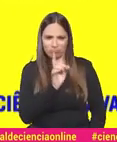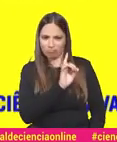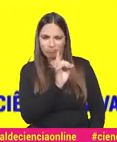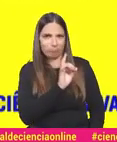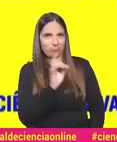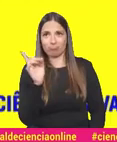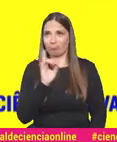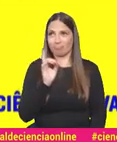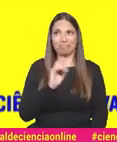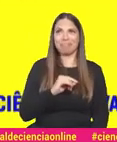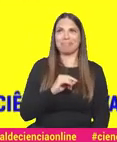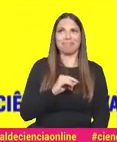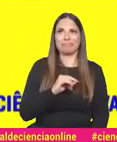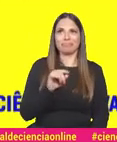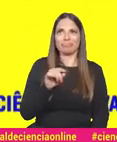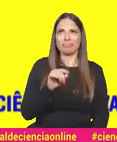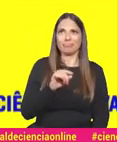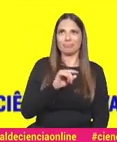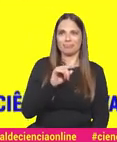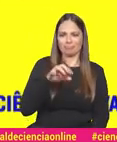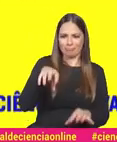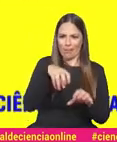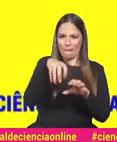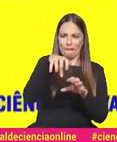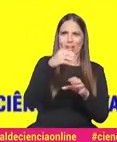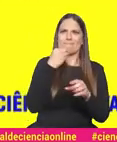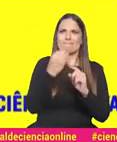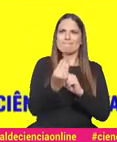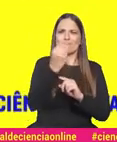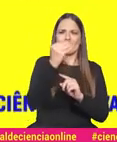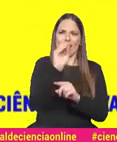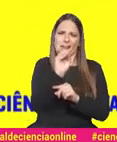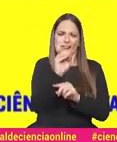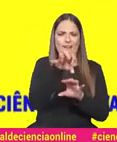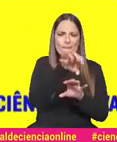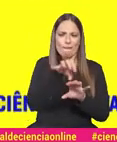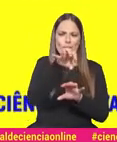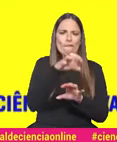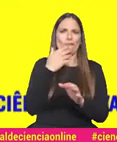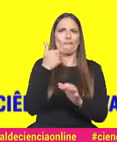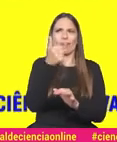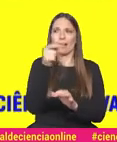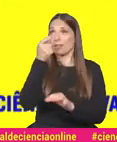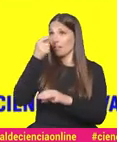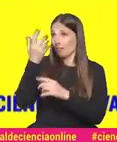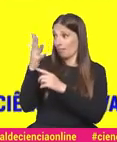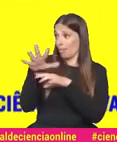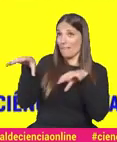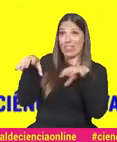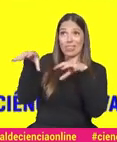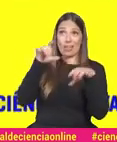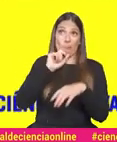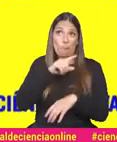Não tinha. Pois não. E olha, vou fazer aqui uma escultura. E vocês podem pedir que escultura querem que eu Um fantasma, por exemplo, fantasma. Por que não?